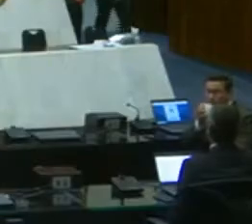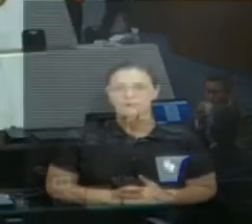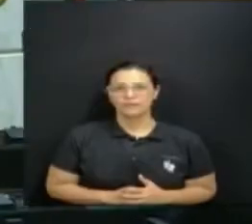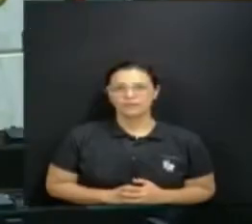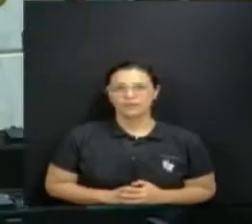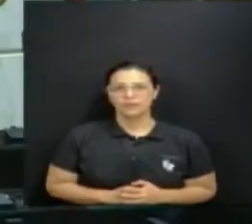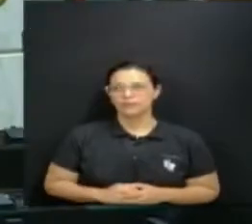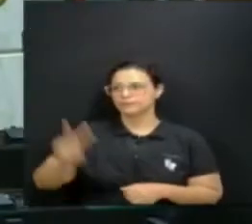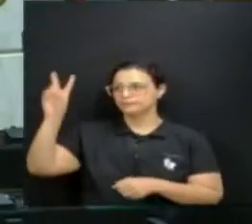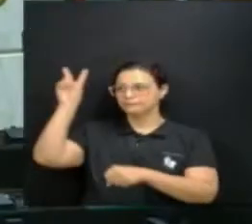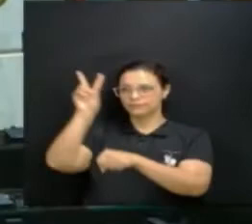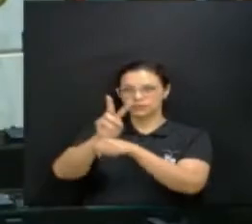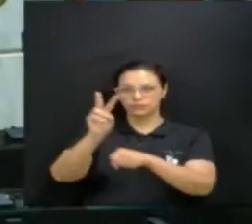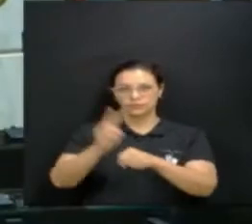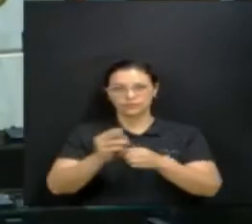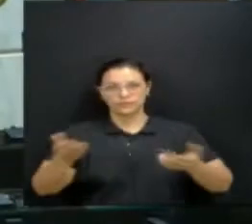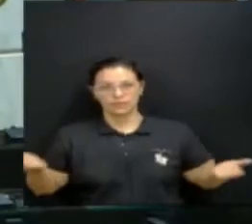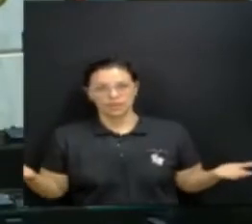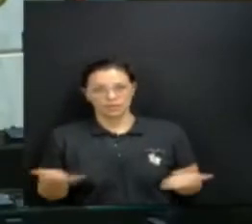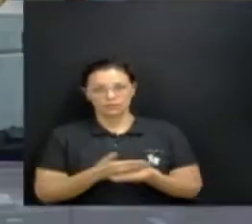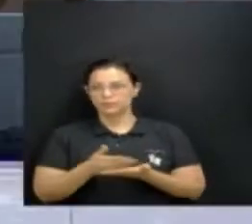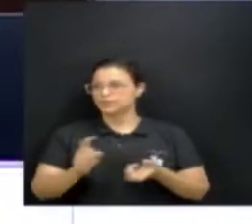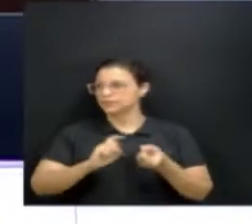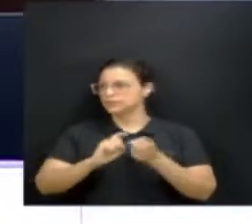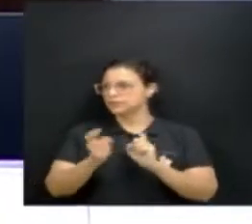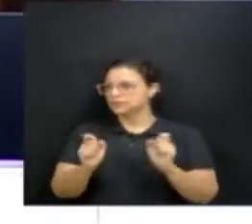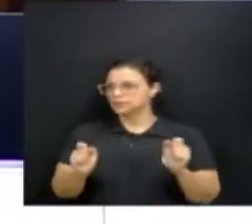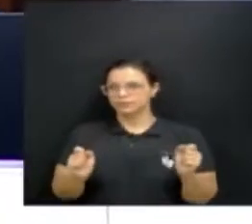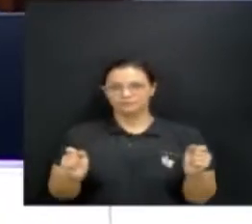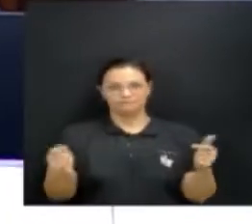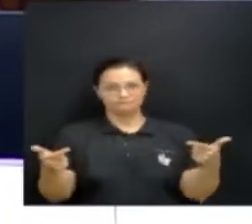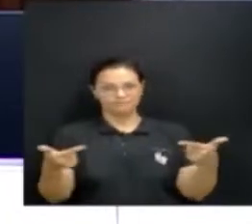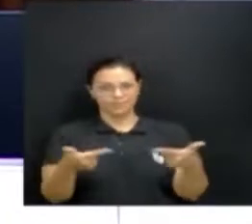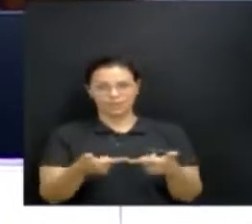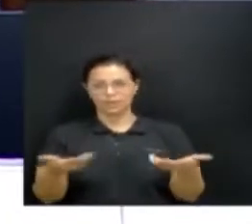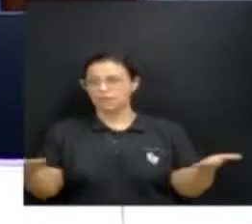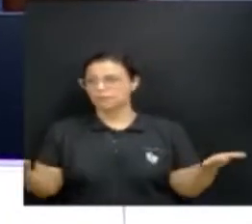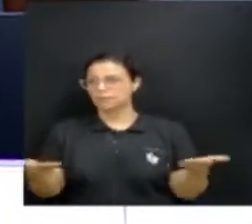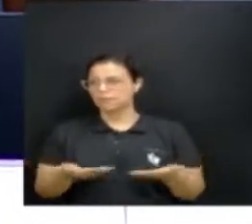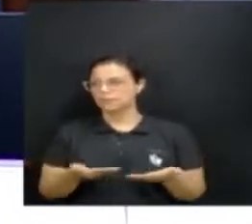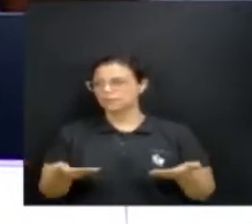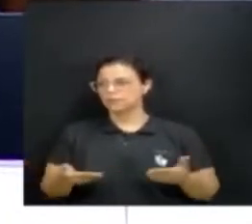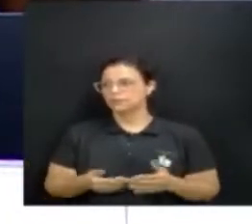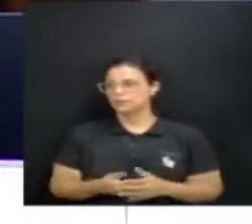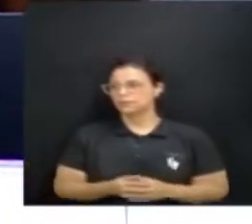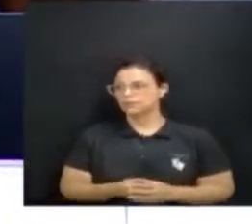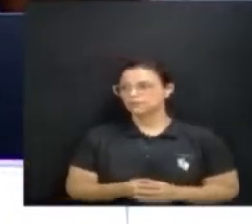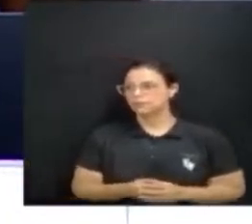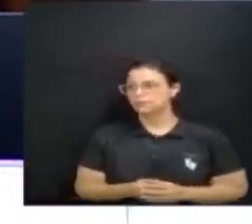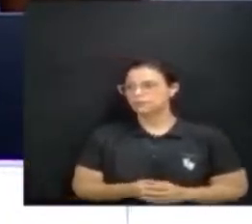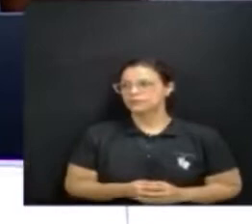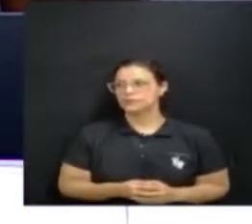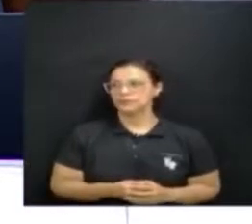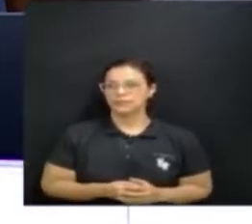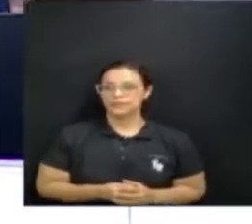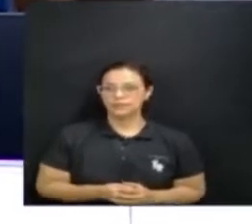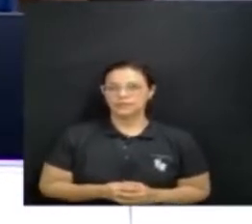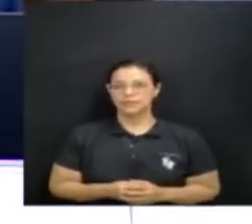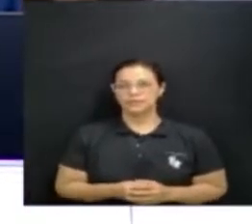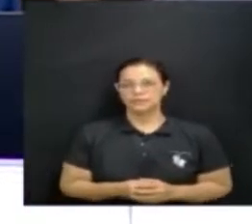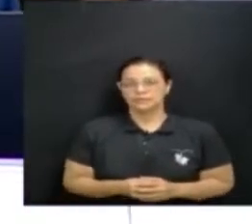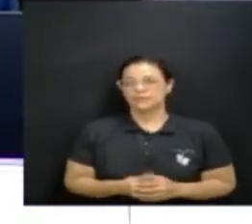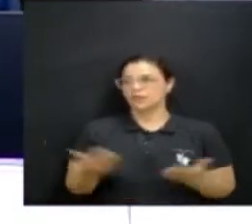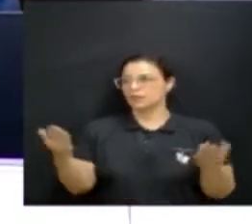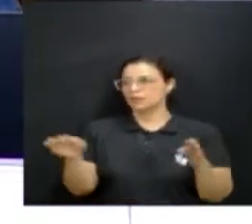Os deputados aprovaram em primeiro e segundo turnos, na sessão de quarta-feira, o pagamento do auxílio alimentação para